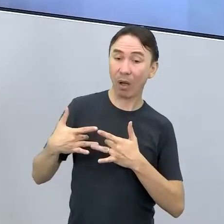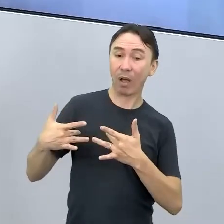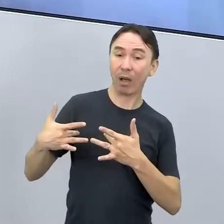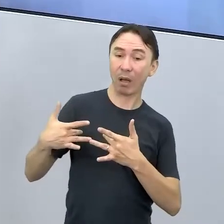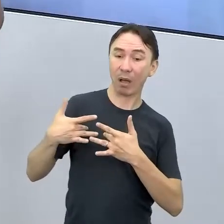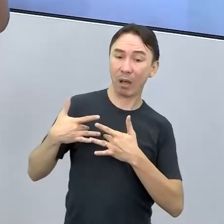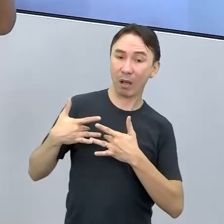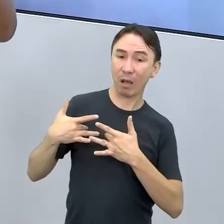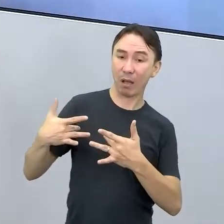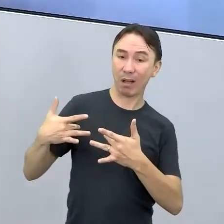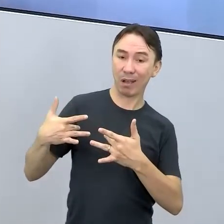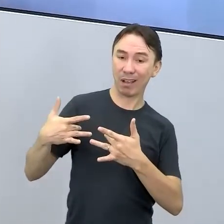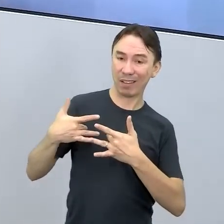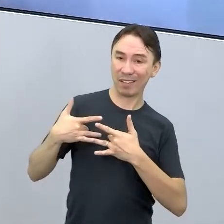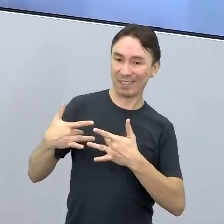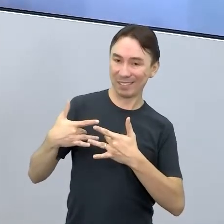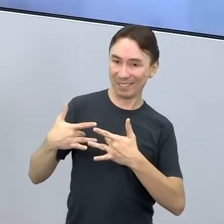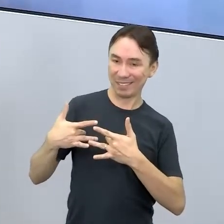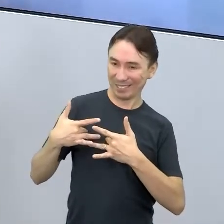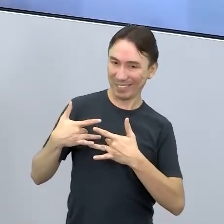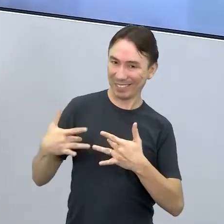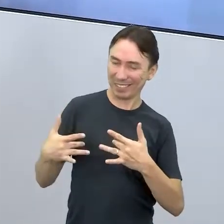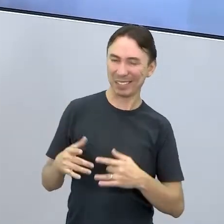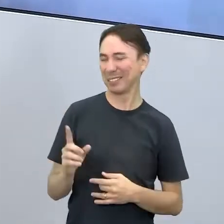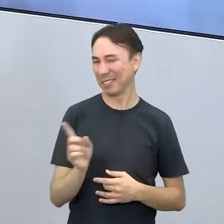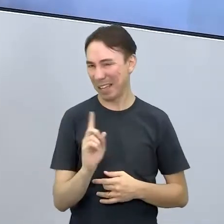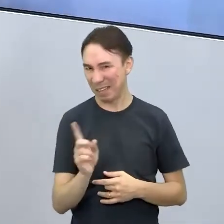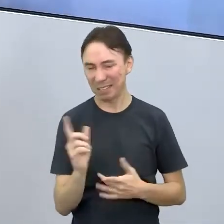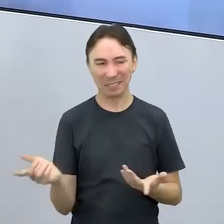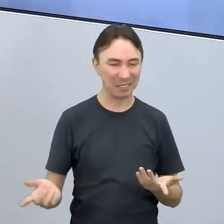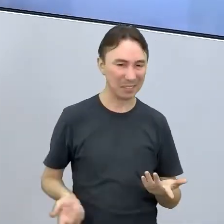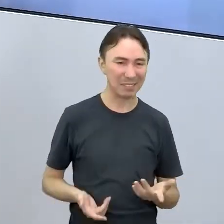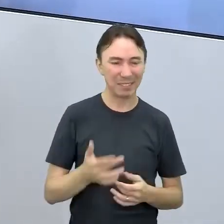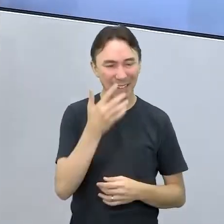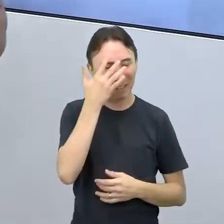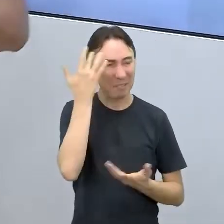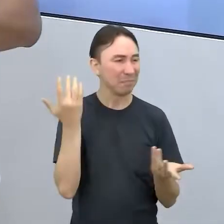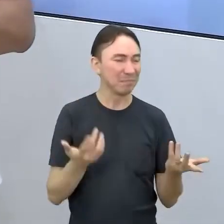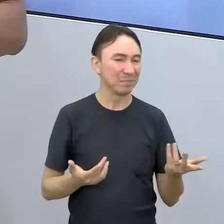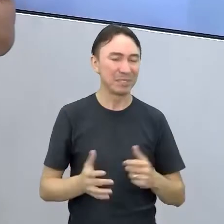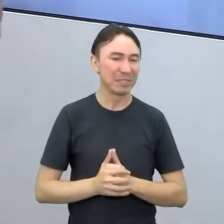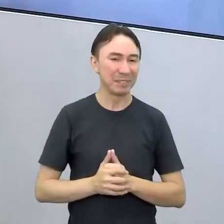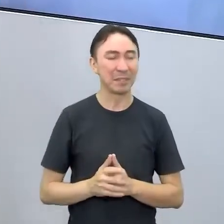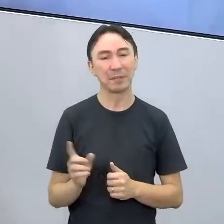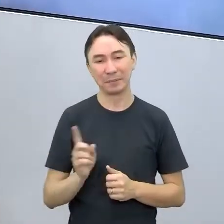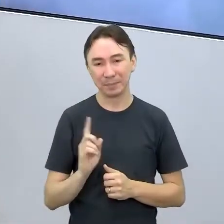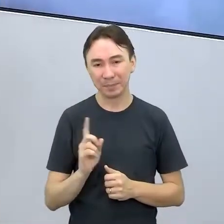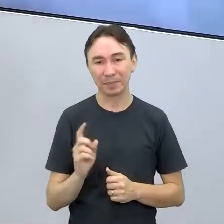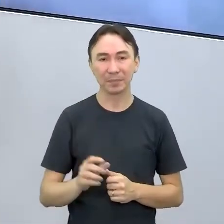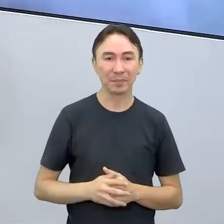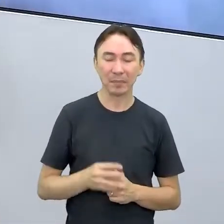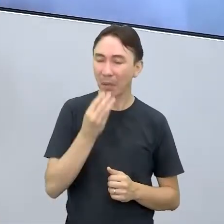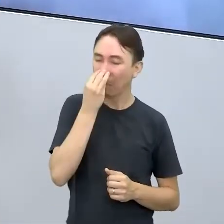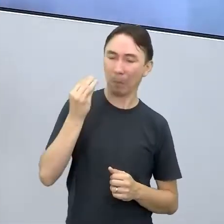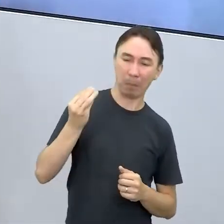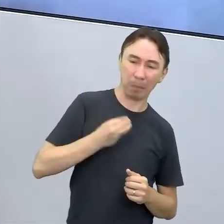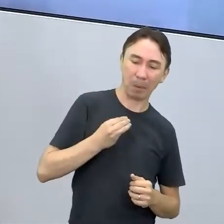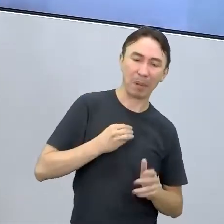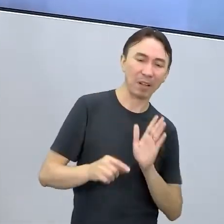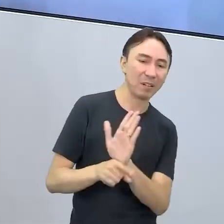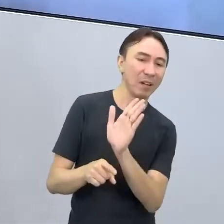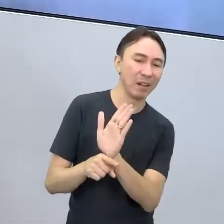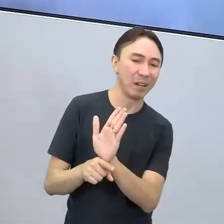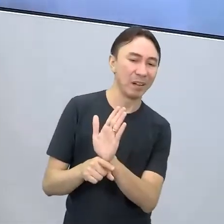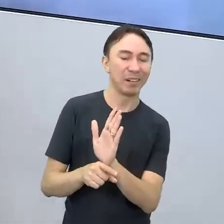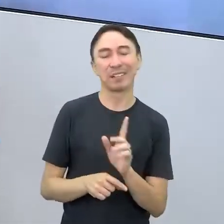Altruísmo. Pam, pam, pam, pam. Não é todo mundo que está disponível para fazer isso, tá certo? Então o que a gente viu através desses três pontos? A gente